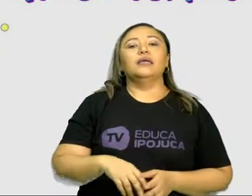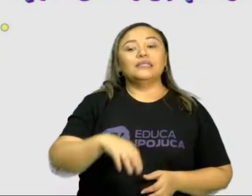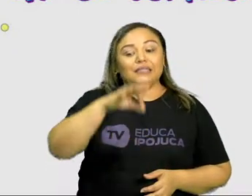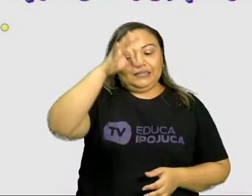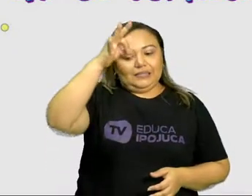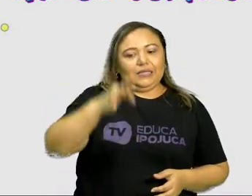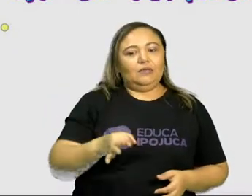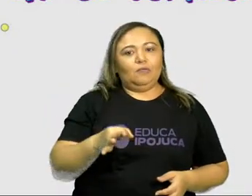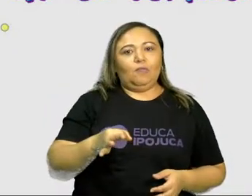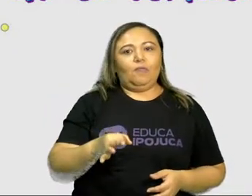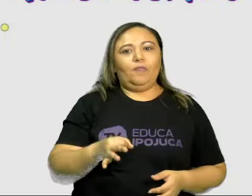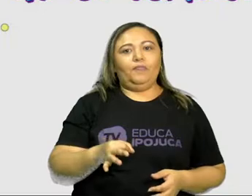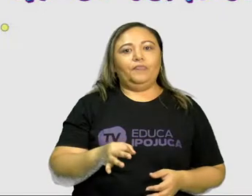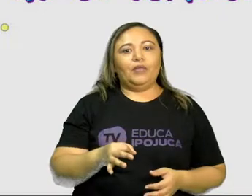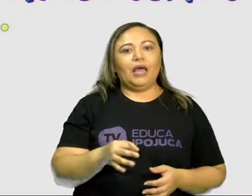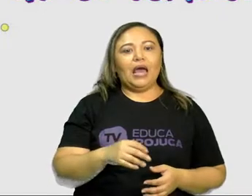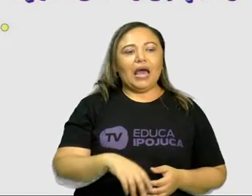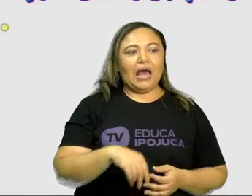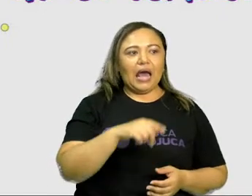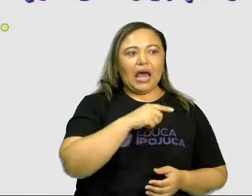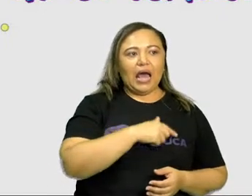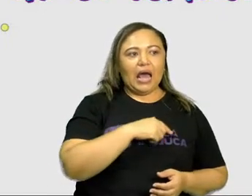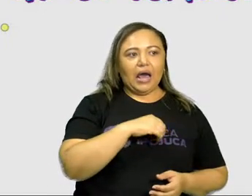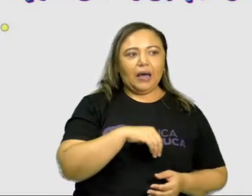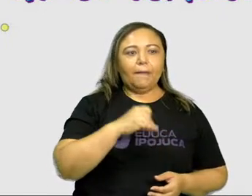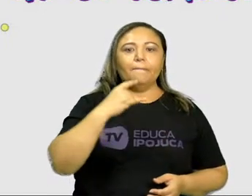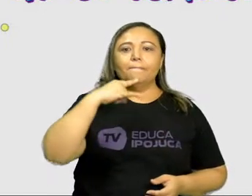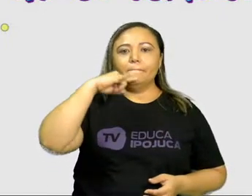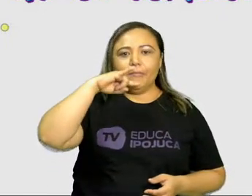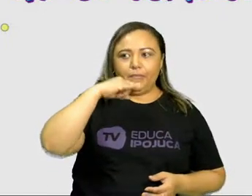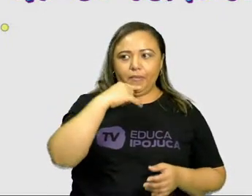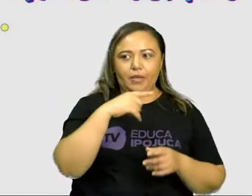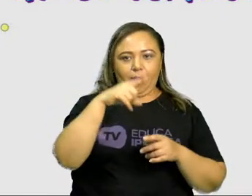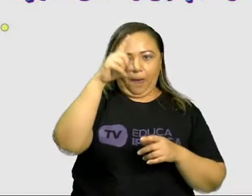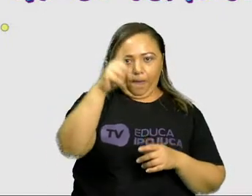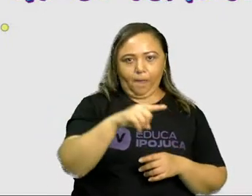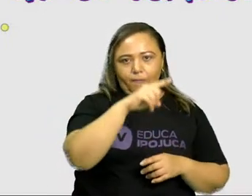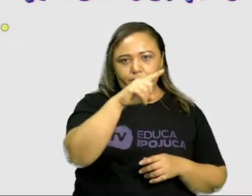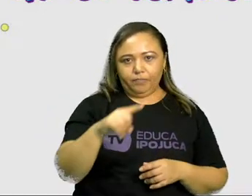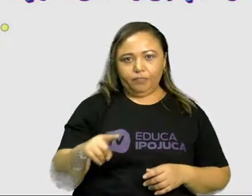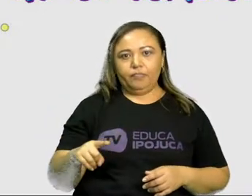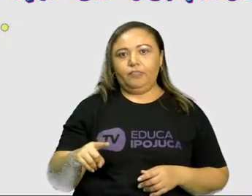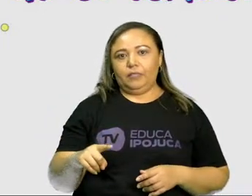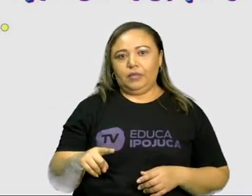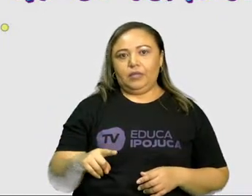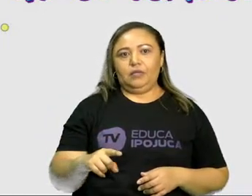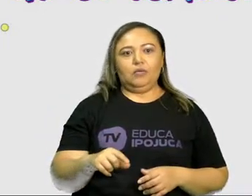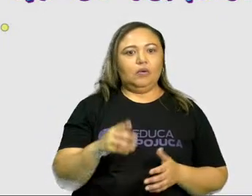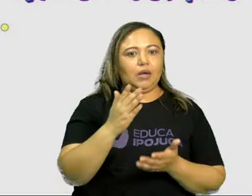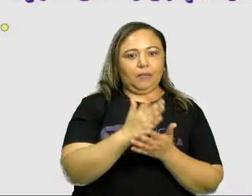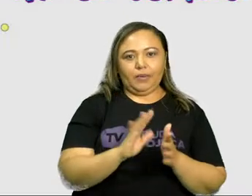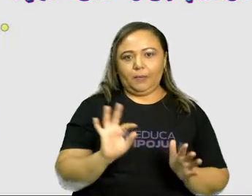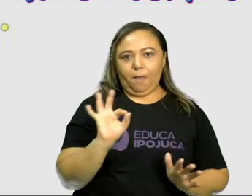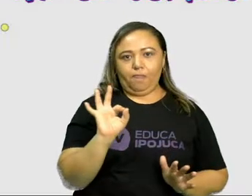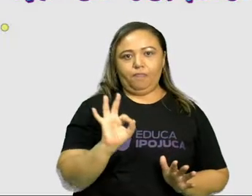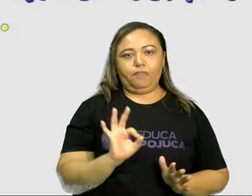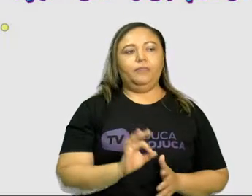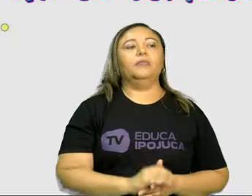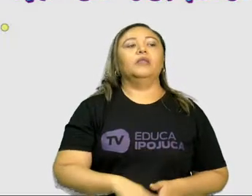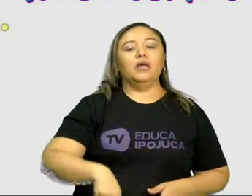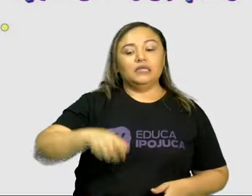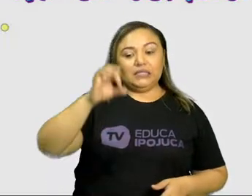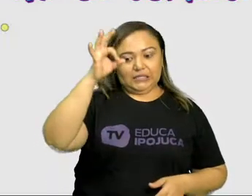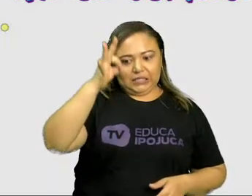lei seca não vai pegar no Brasil. Esse com certeza também é uma certeza de quem está escrevendo. É a opinião do autor.